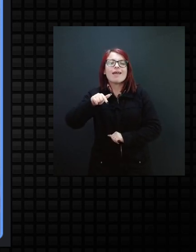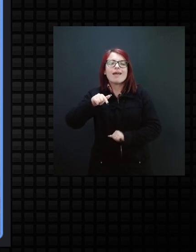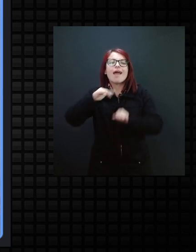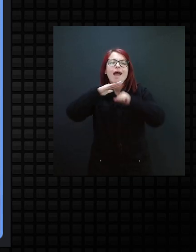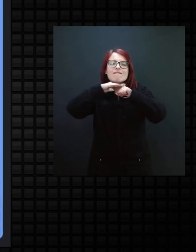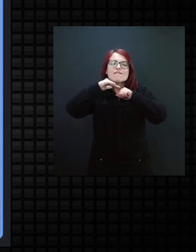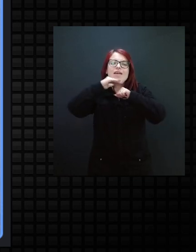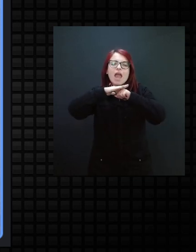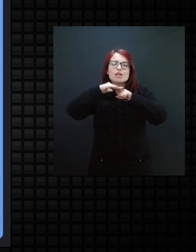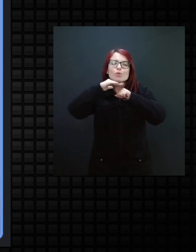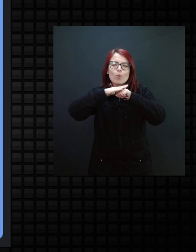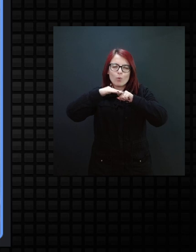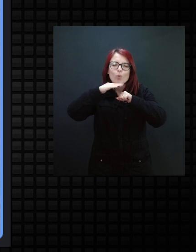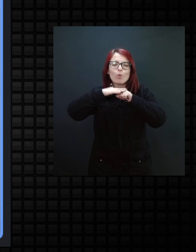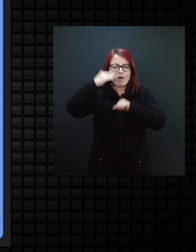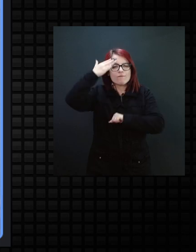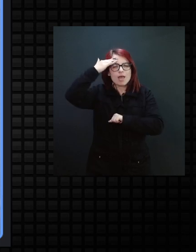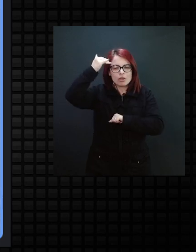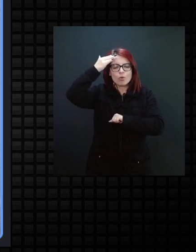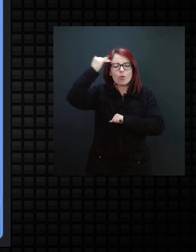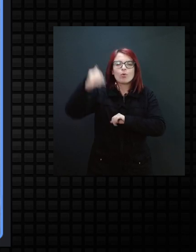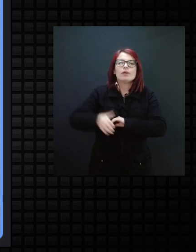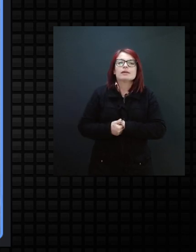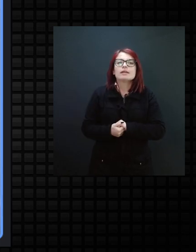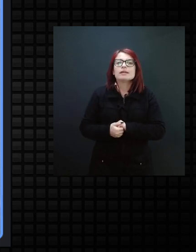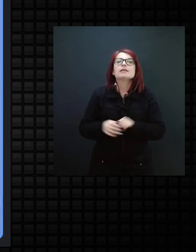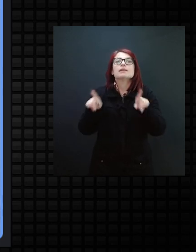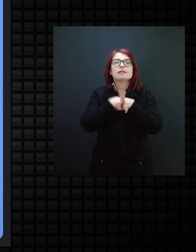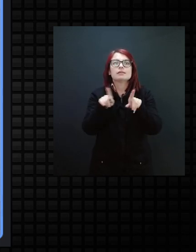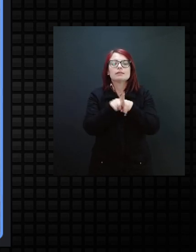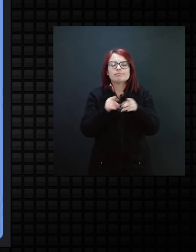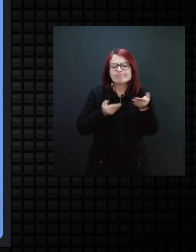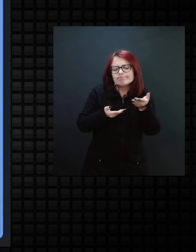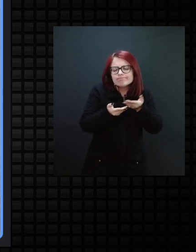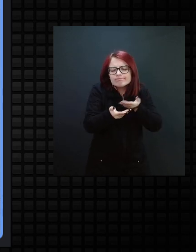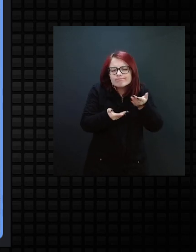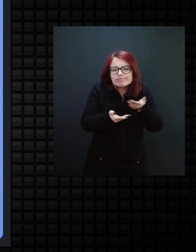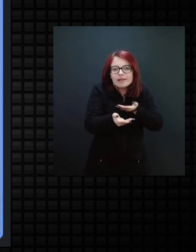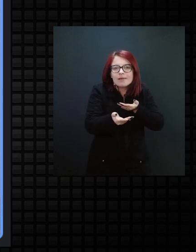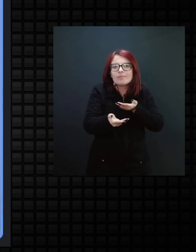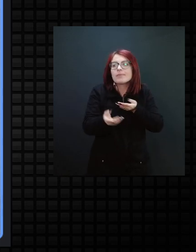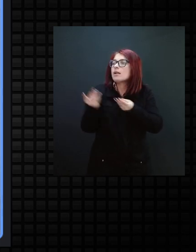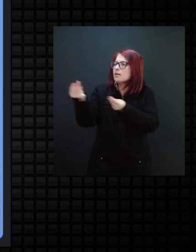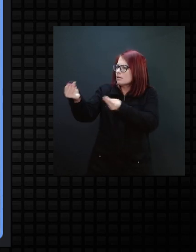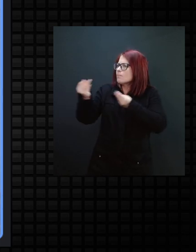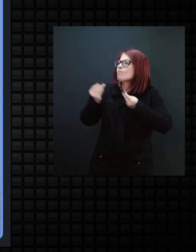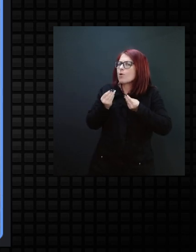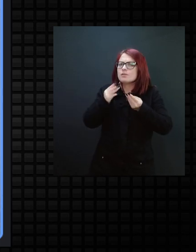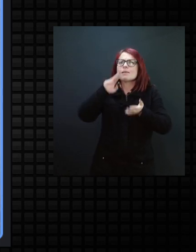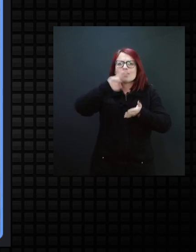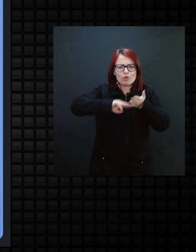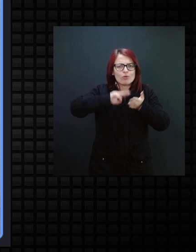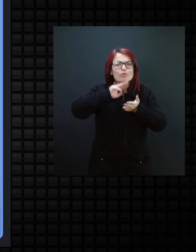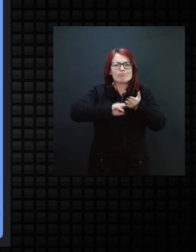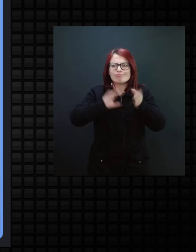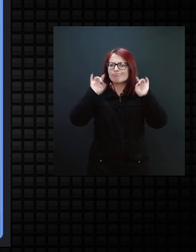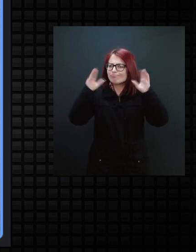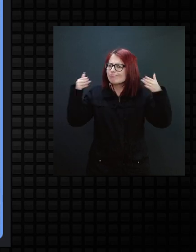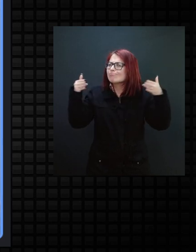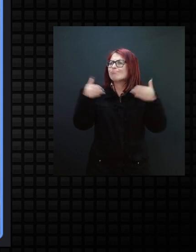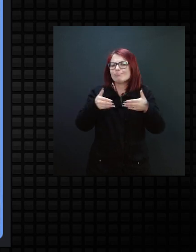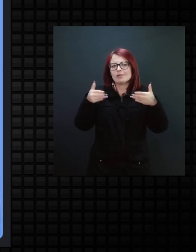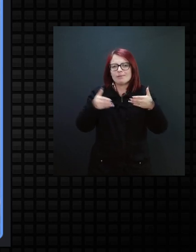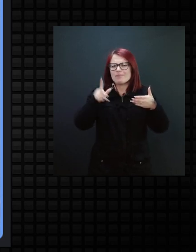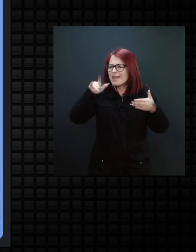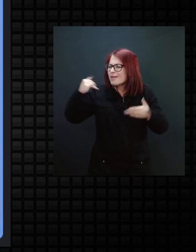vínculo entre o mediador e ele deixa isso muito explícito na metodologia dele. O quanto é importante